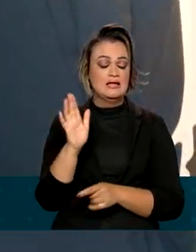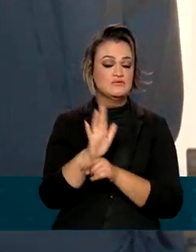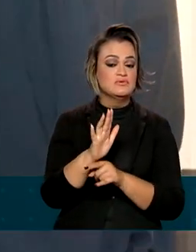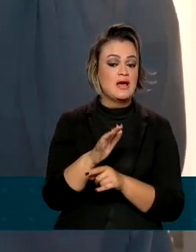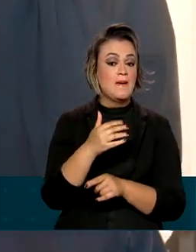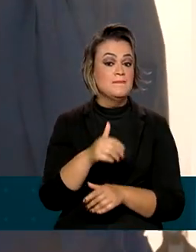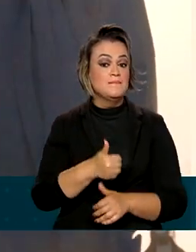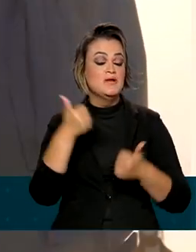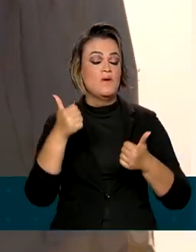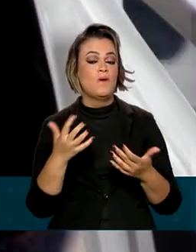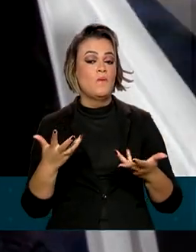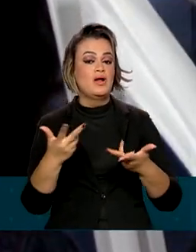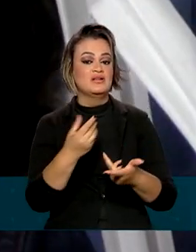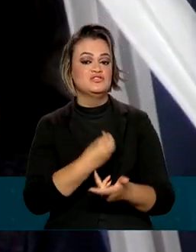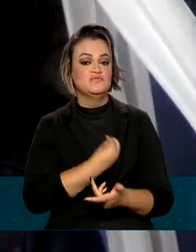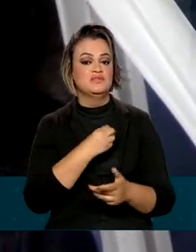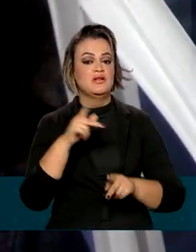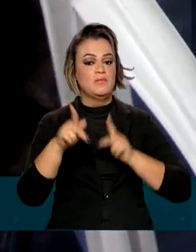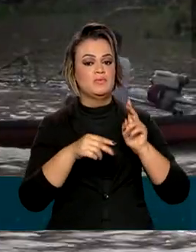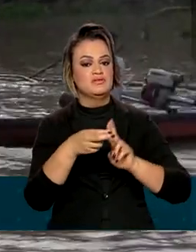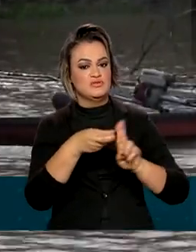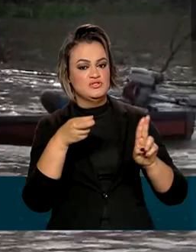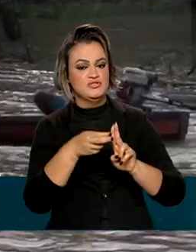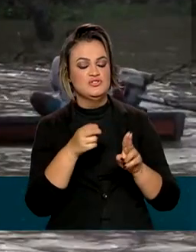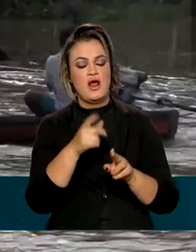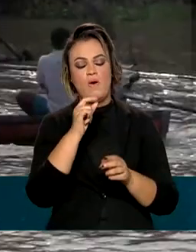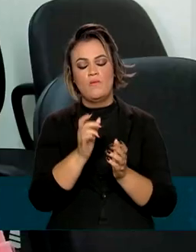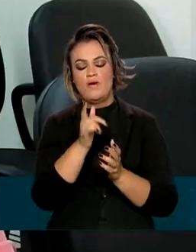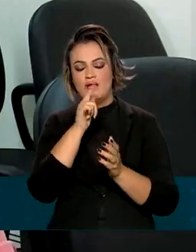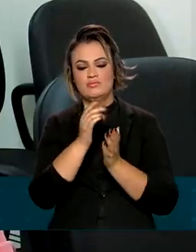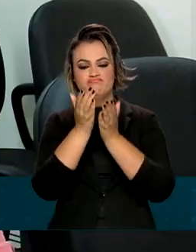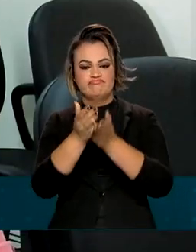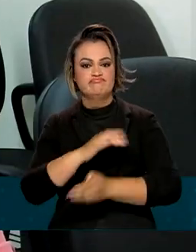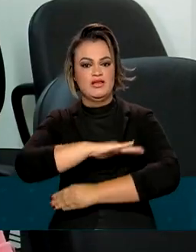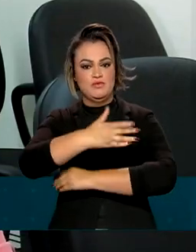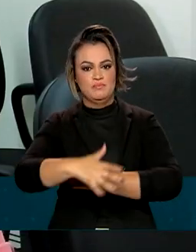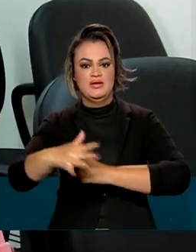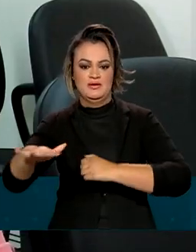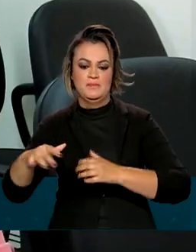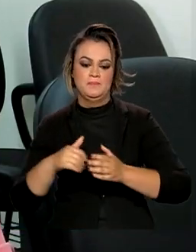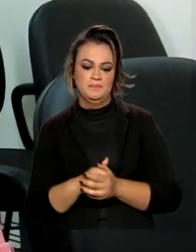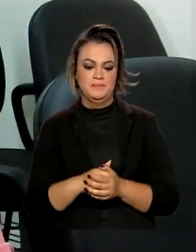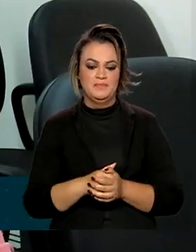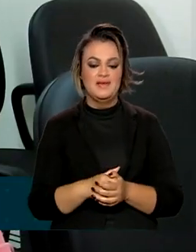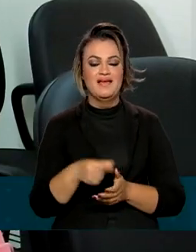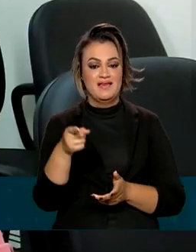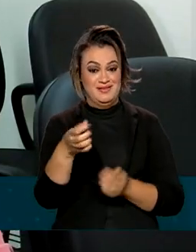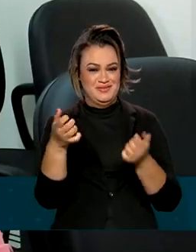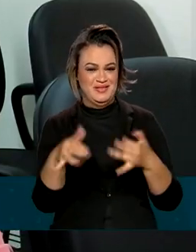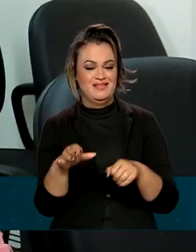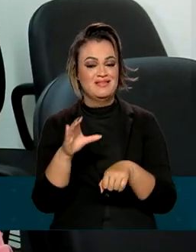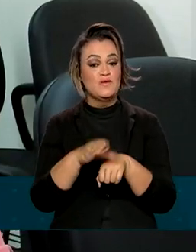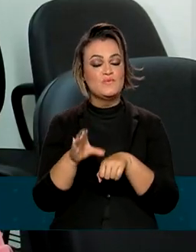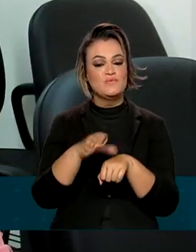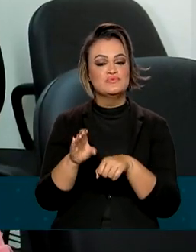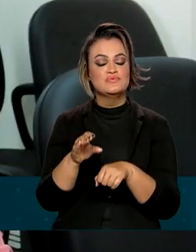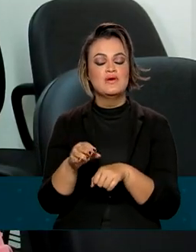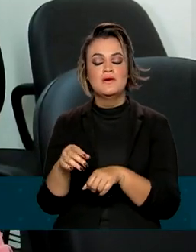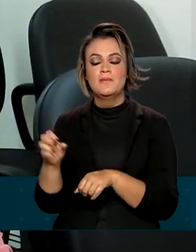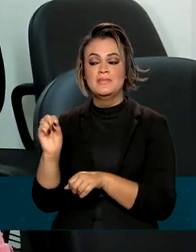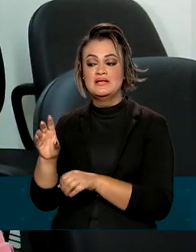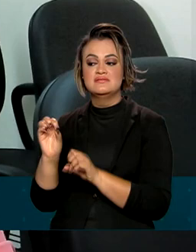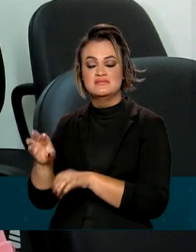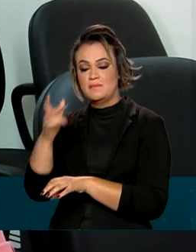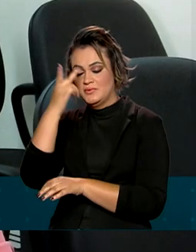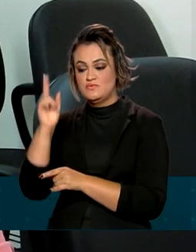de vida das comunidades indígenas e ribeirinhas. Então, nós temos cursos de capacitação, por exemplo, para agentes comunitários de